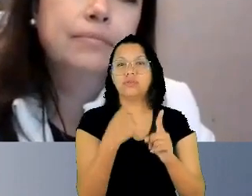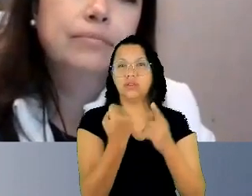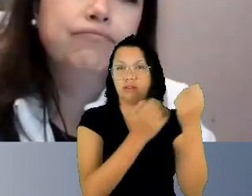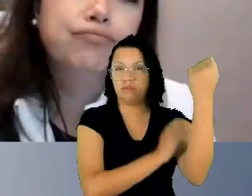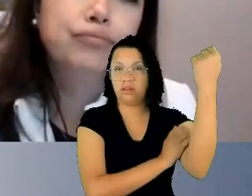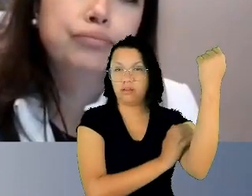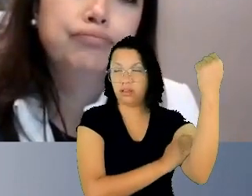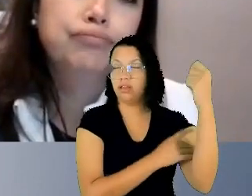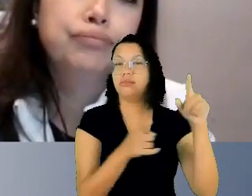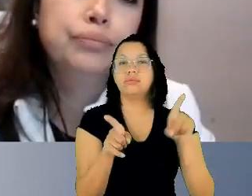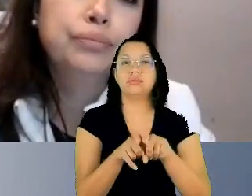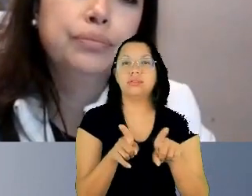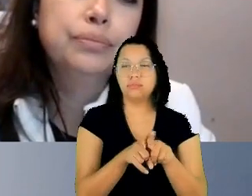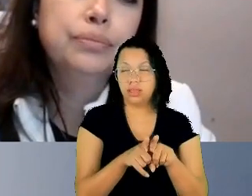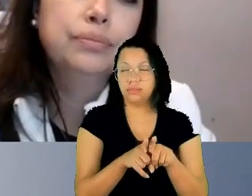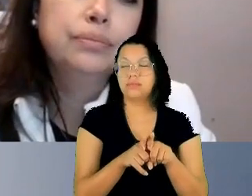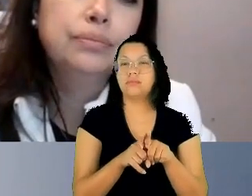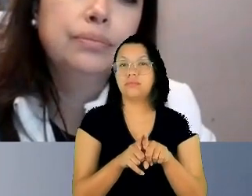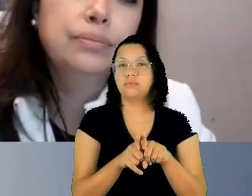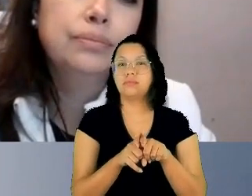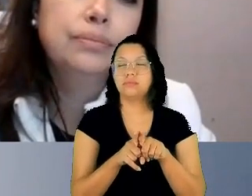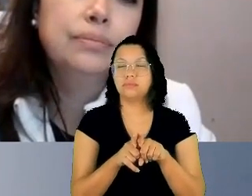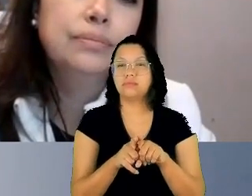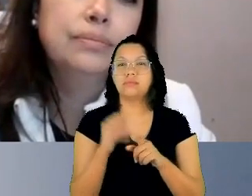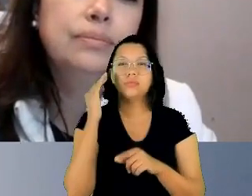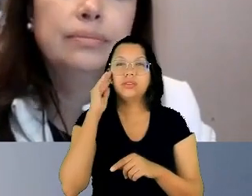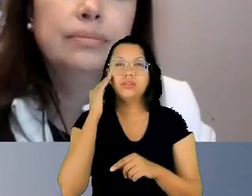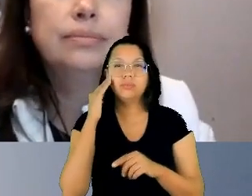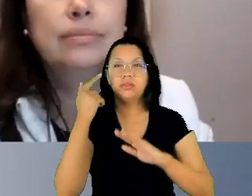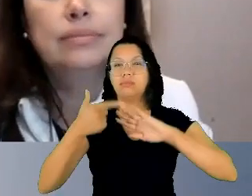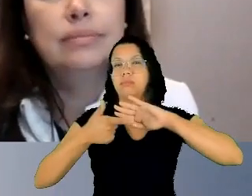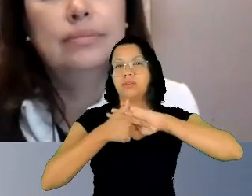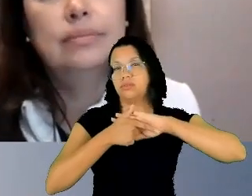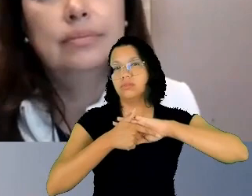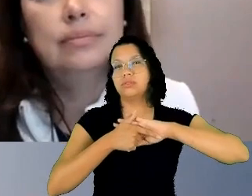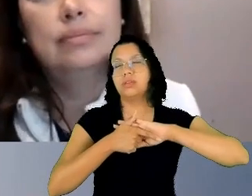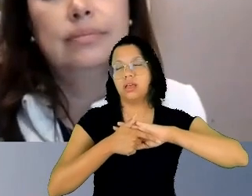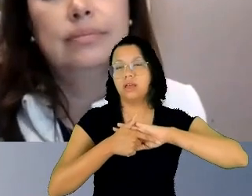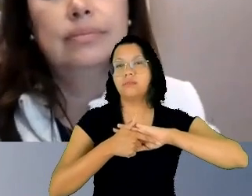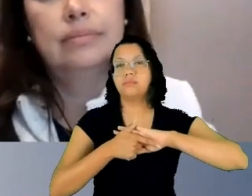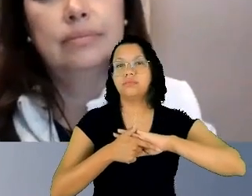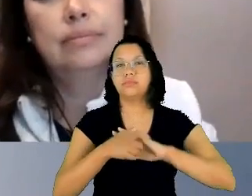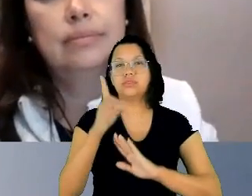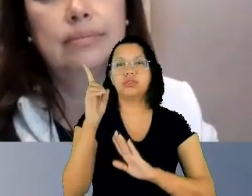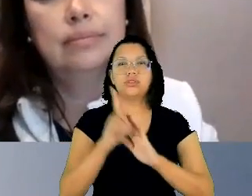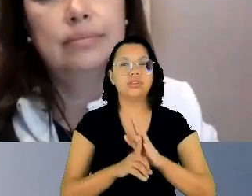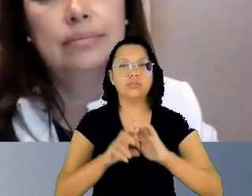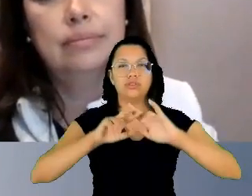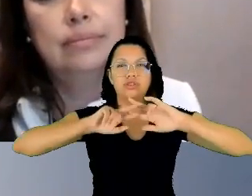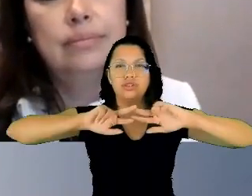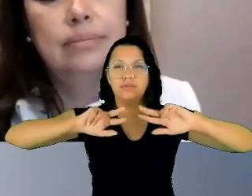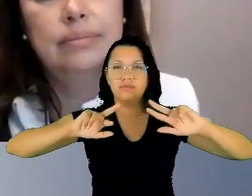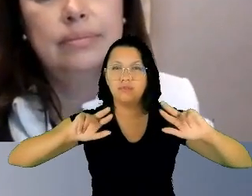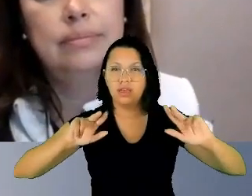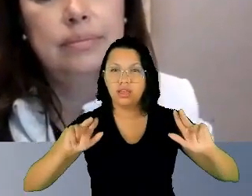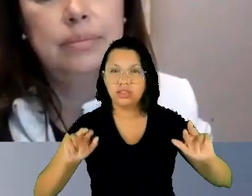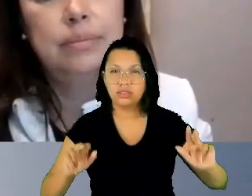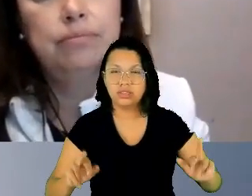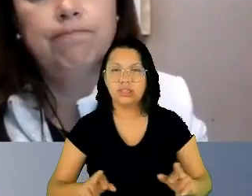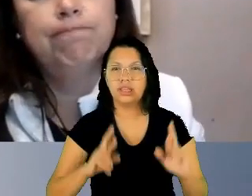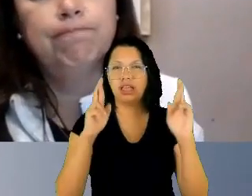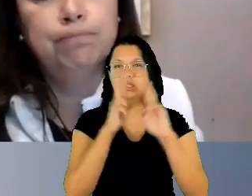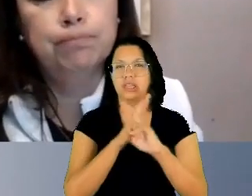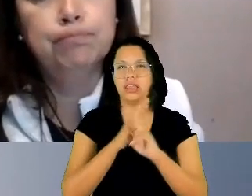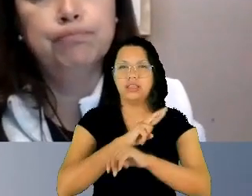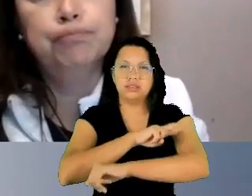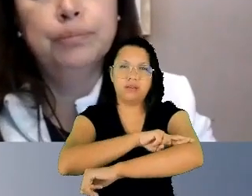existencialista, e mesmo o direito à diversidade sobre as perspectivas de raça, etnia, dentre outros, que é